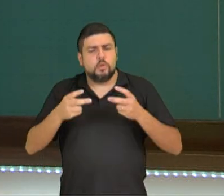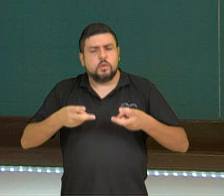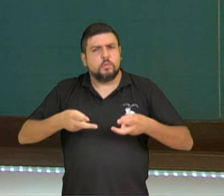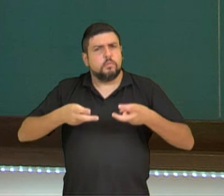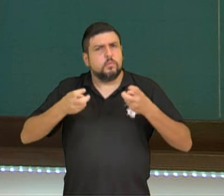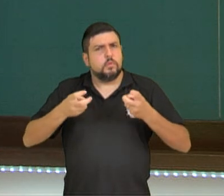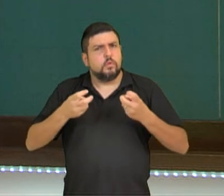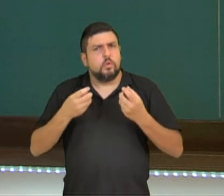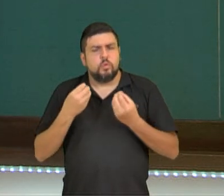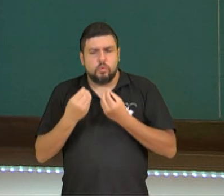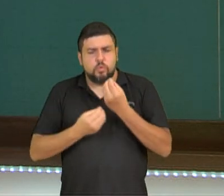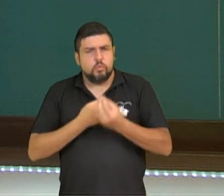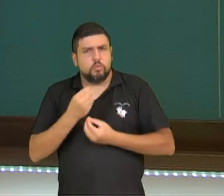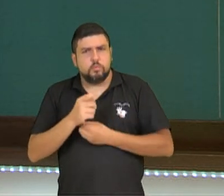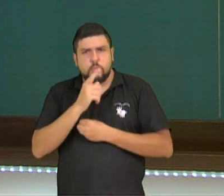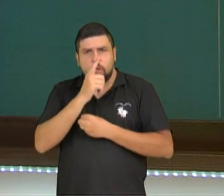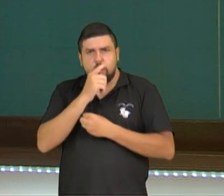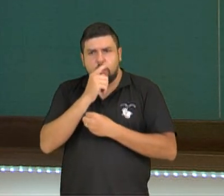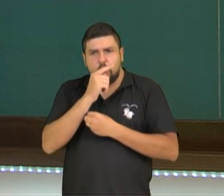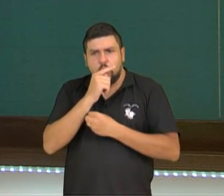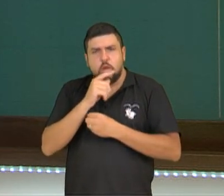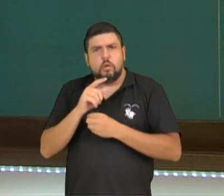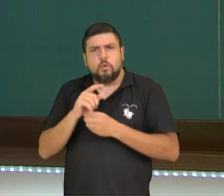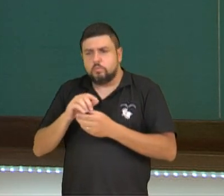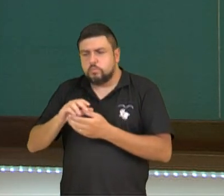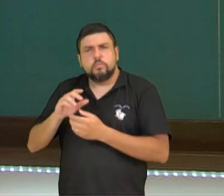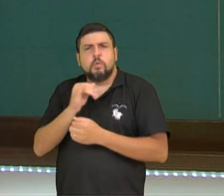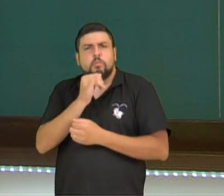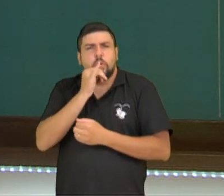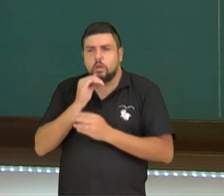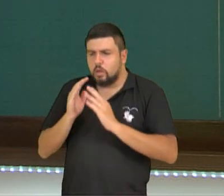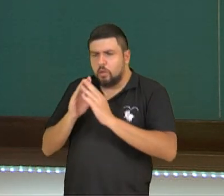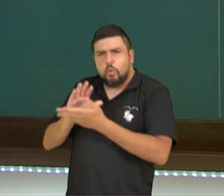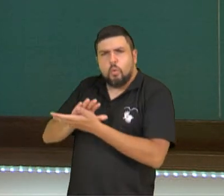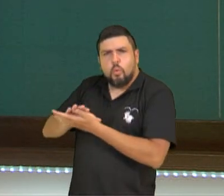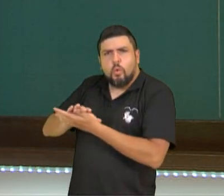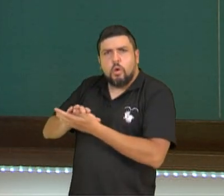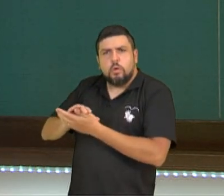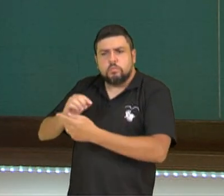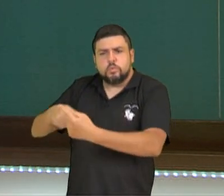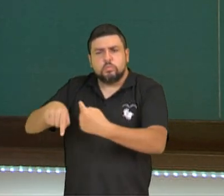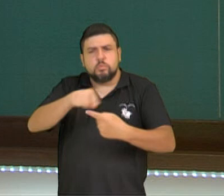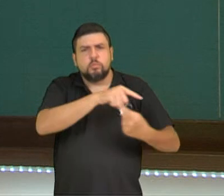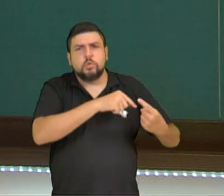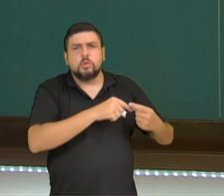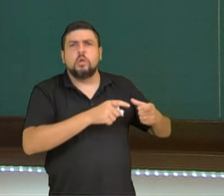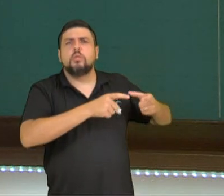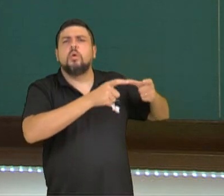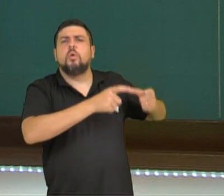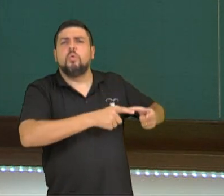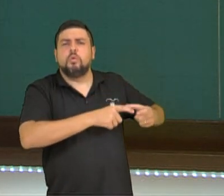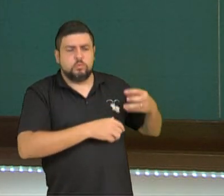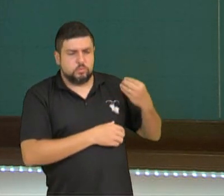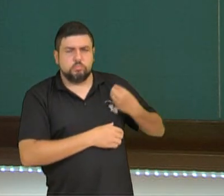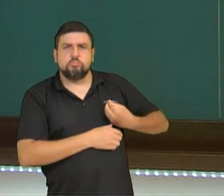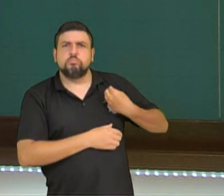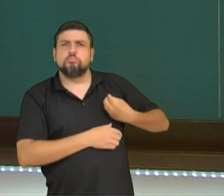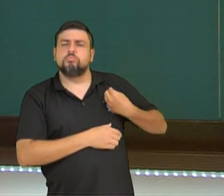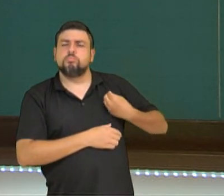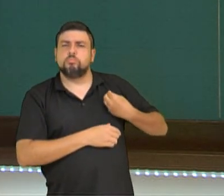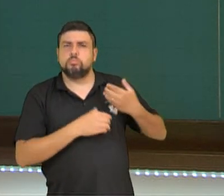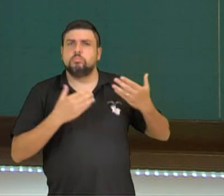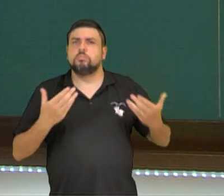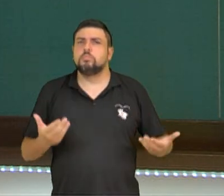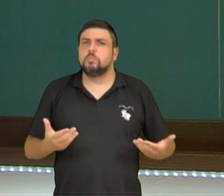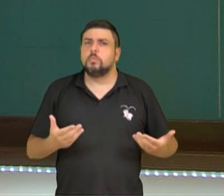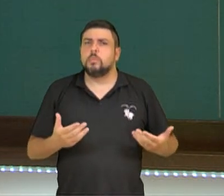vem o recurso água. Se eu acho o recurso água importante, eu preciso entender onde ele está disponível,